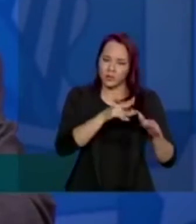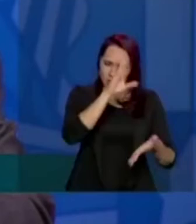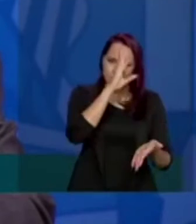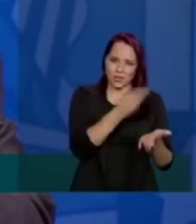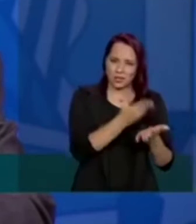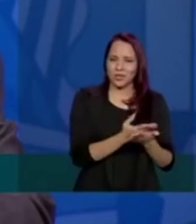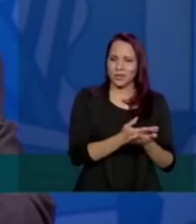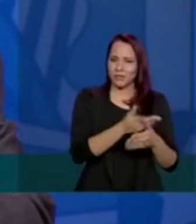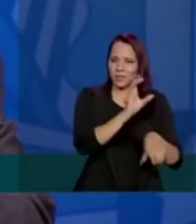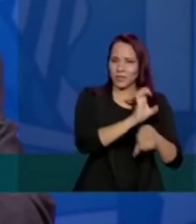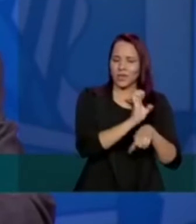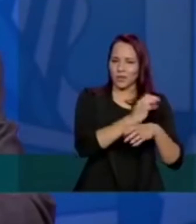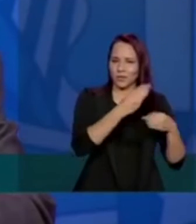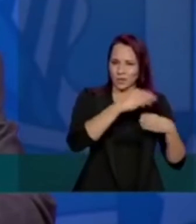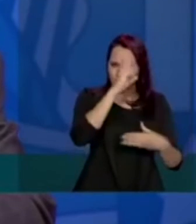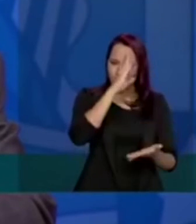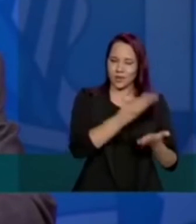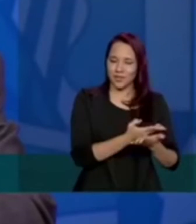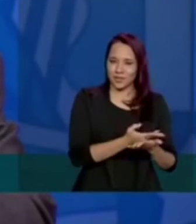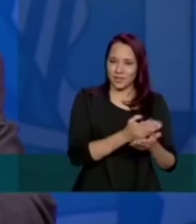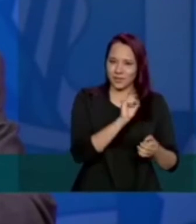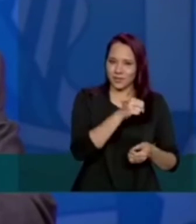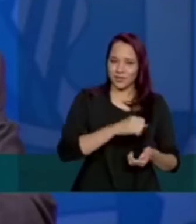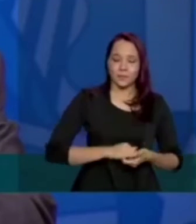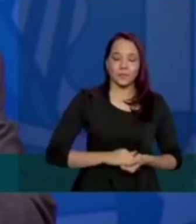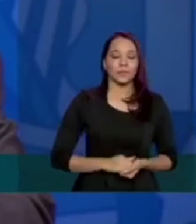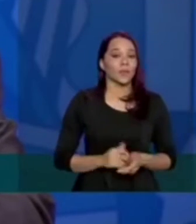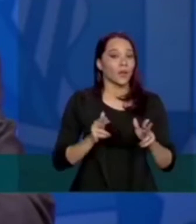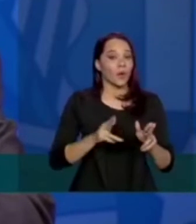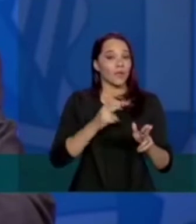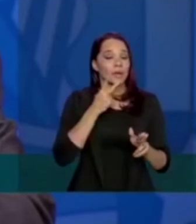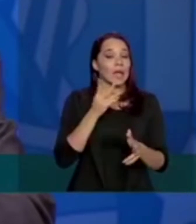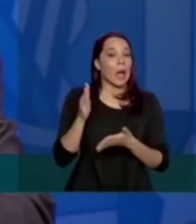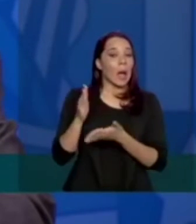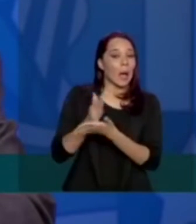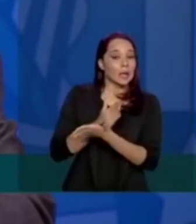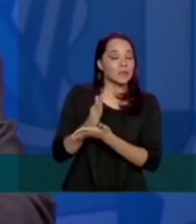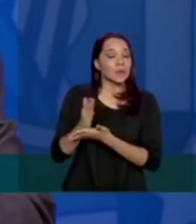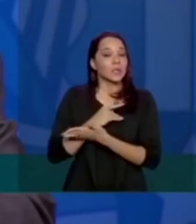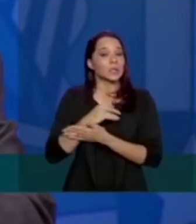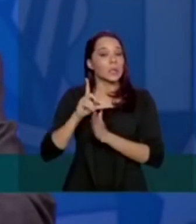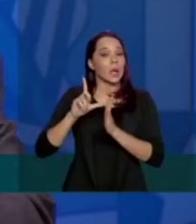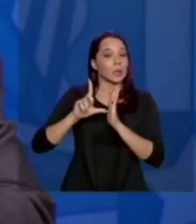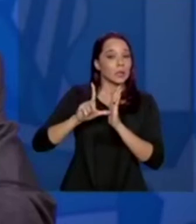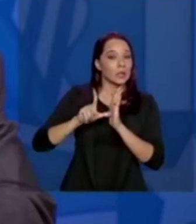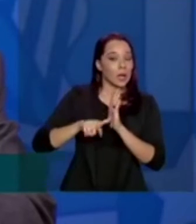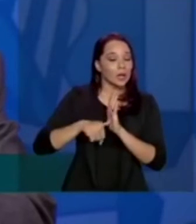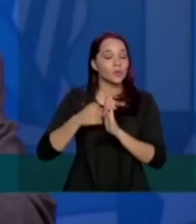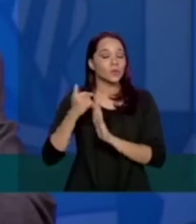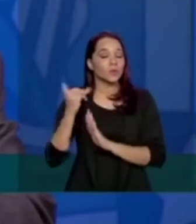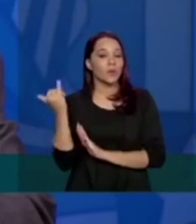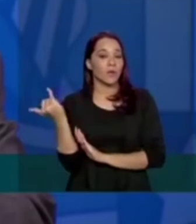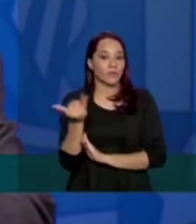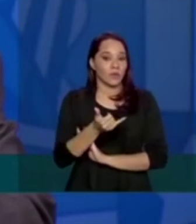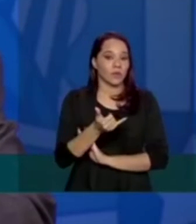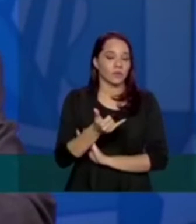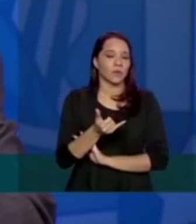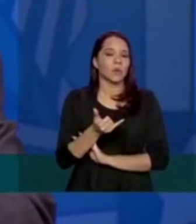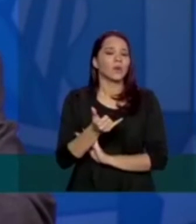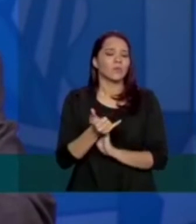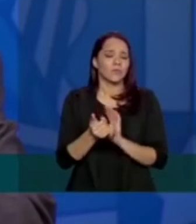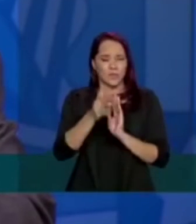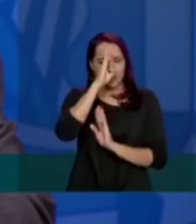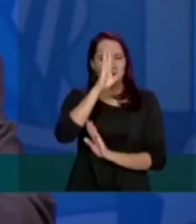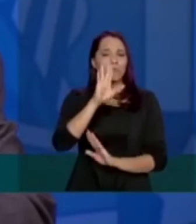carregados por estados e municípios. Como eu falei, por vezes havia um atraso na notificação, particularmente de